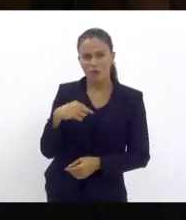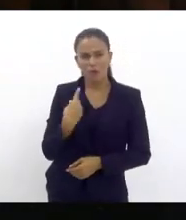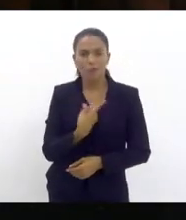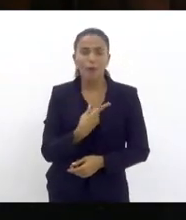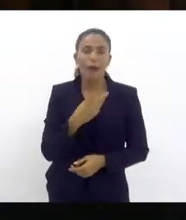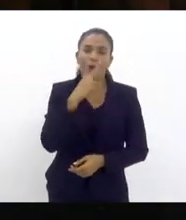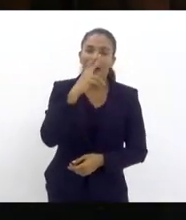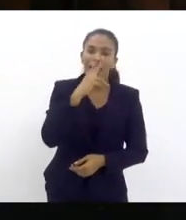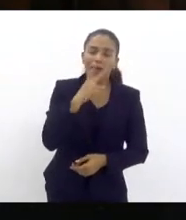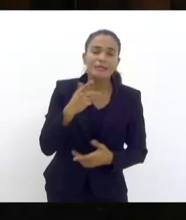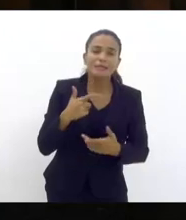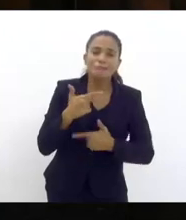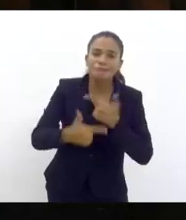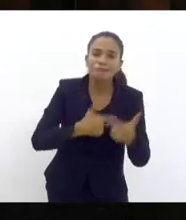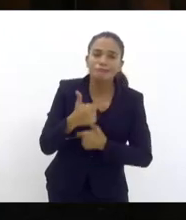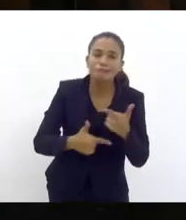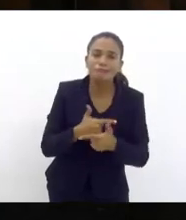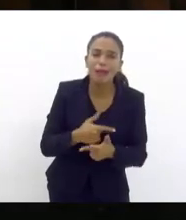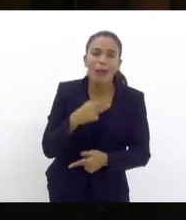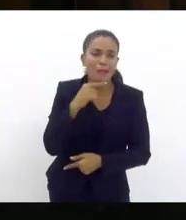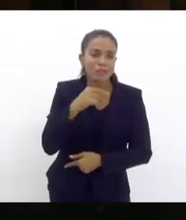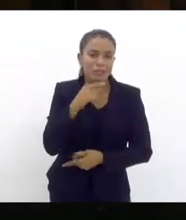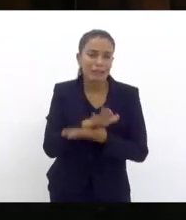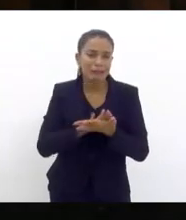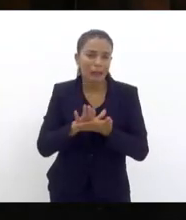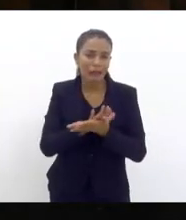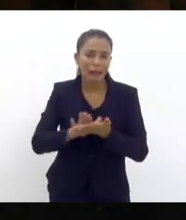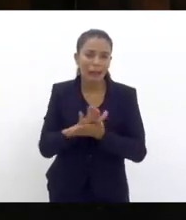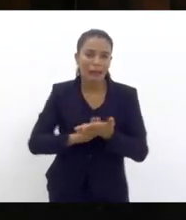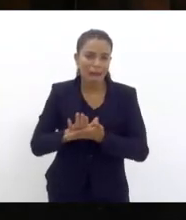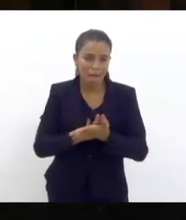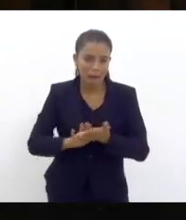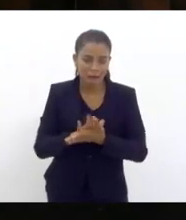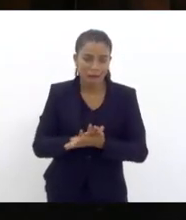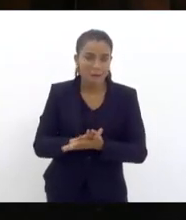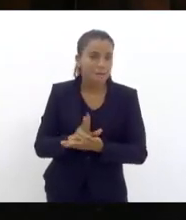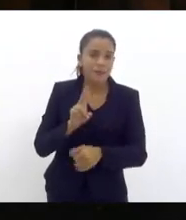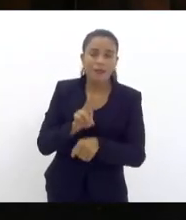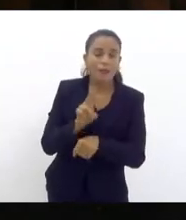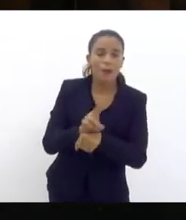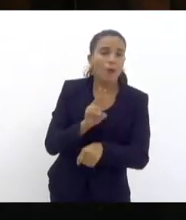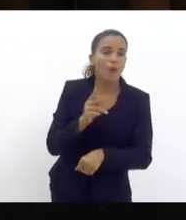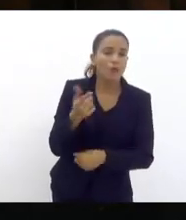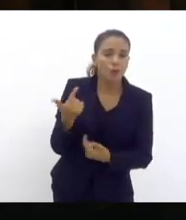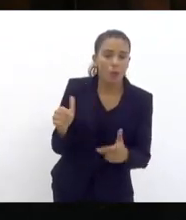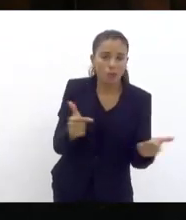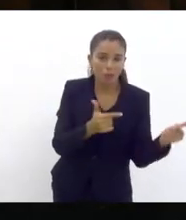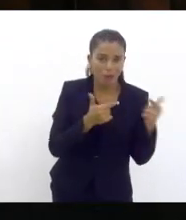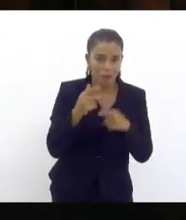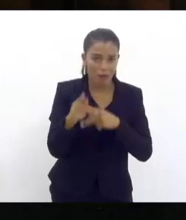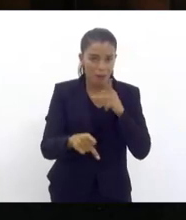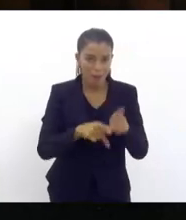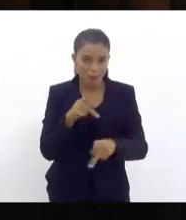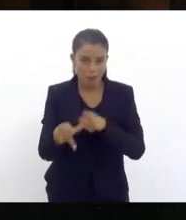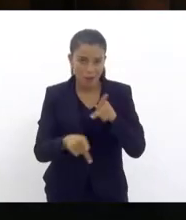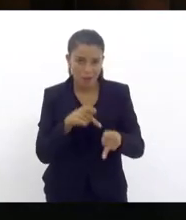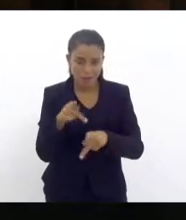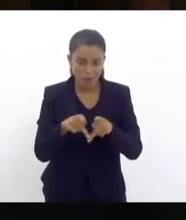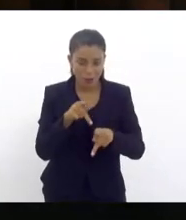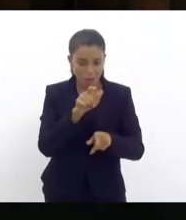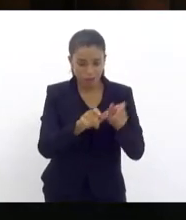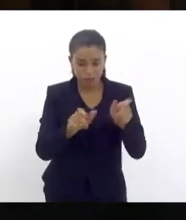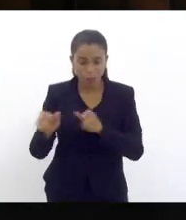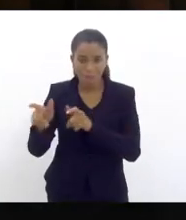gelo e vamos limpar carvão. Isso quando a gente não estiver tendo a população de favela e